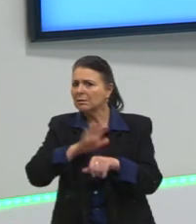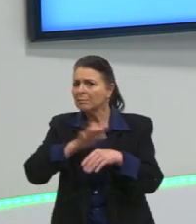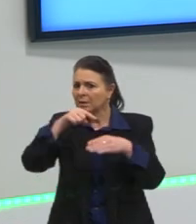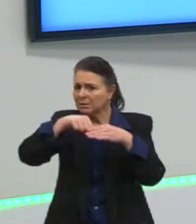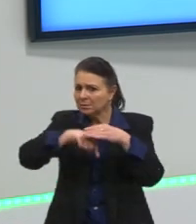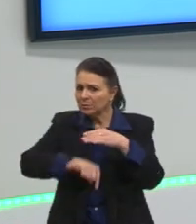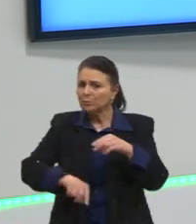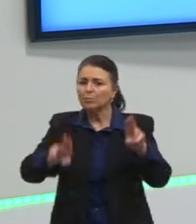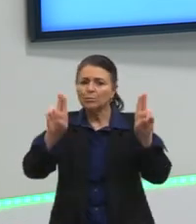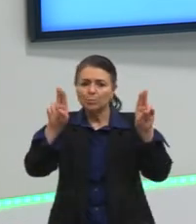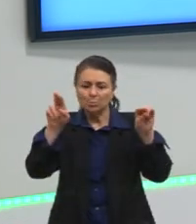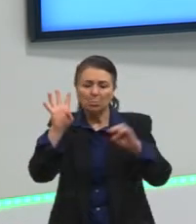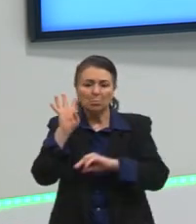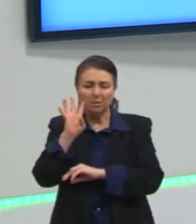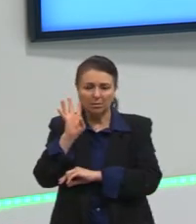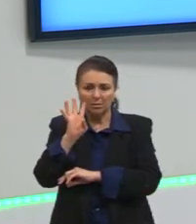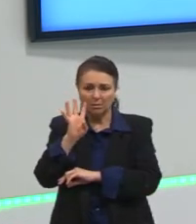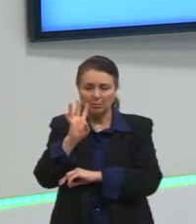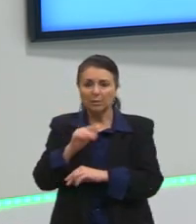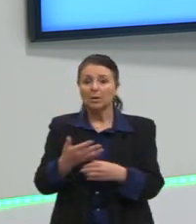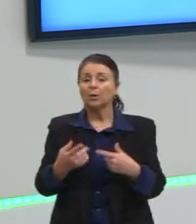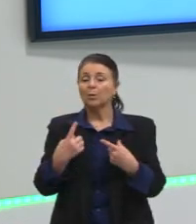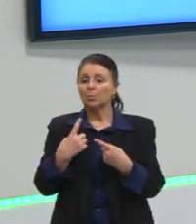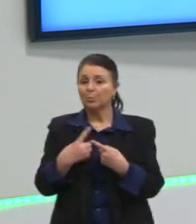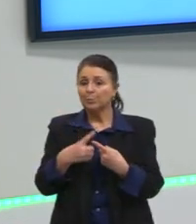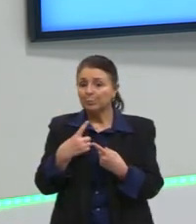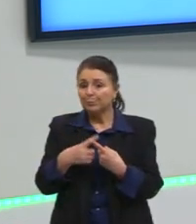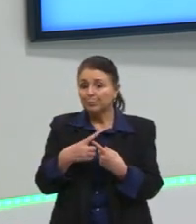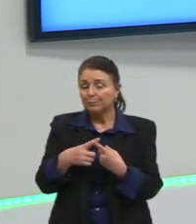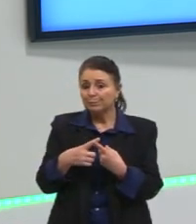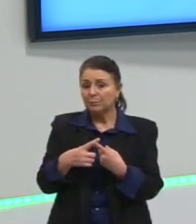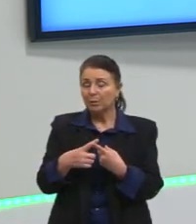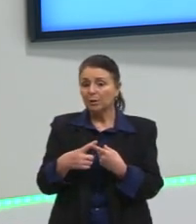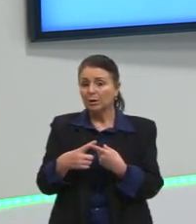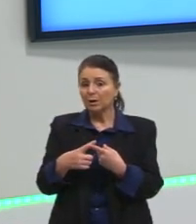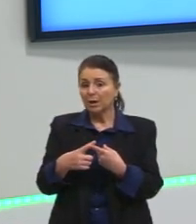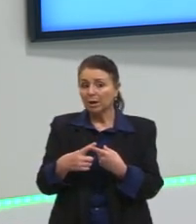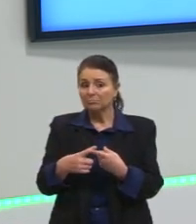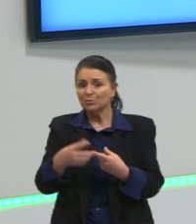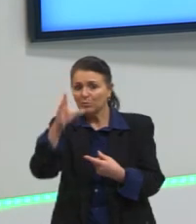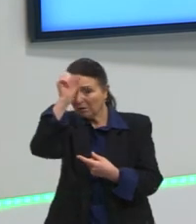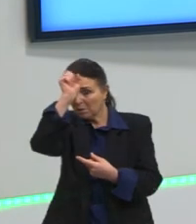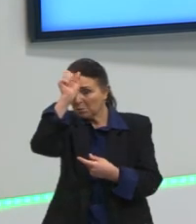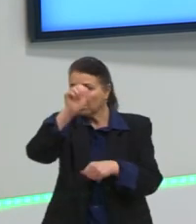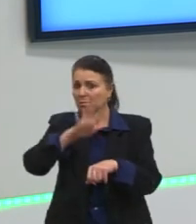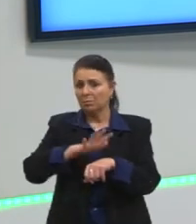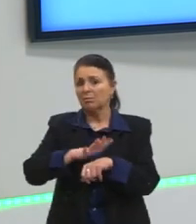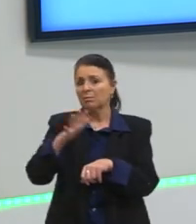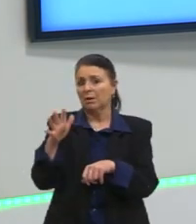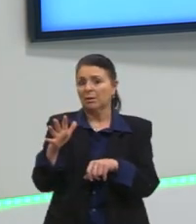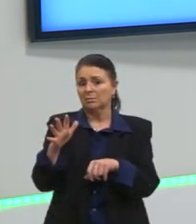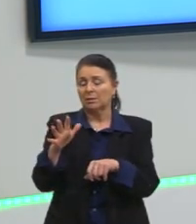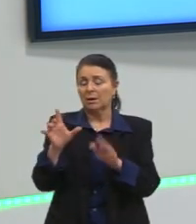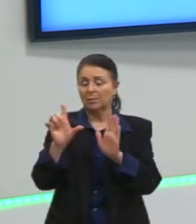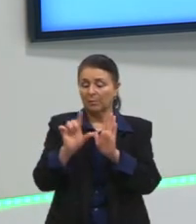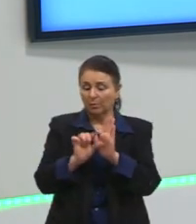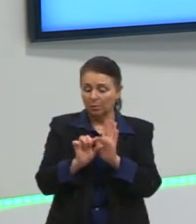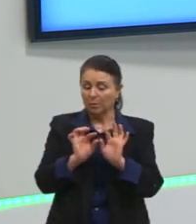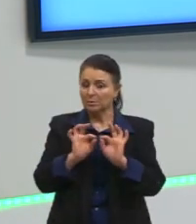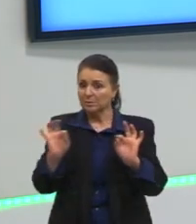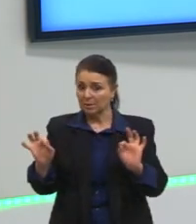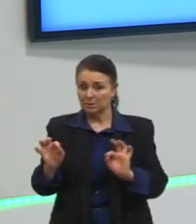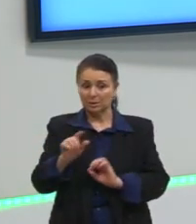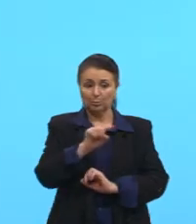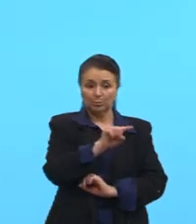assunto, é bem bacana, né? Tratando, então, justamente dessa questão, né? Nem sempre a menor distância entre dois